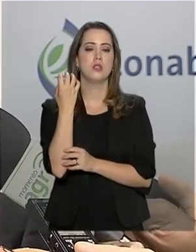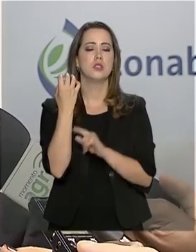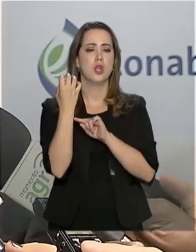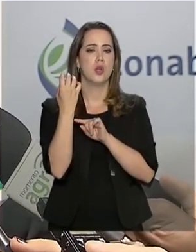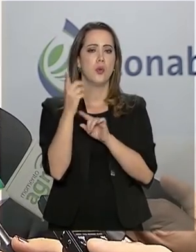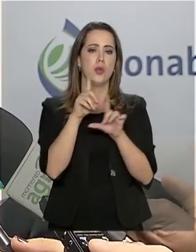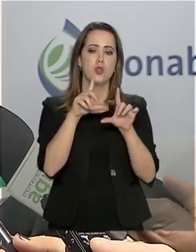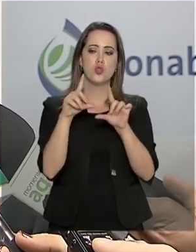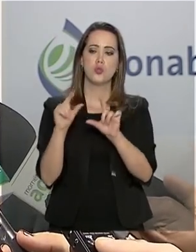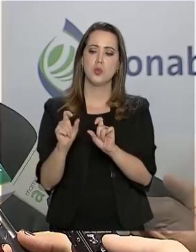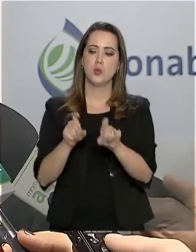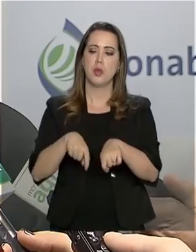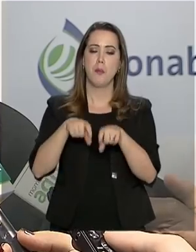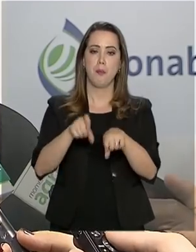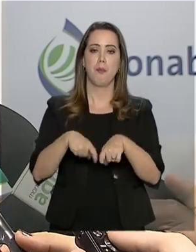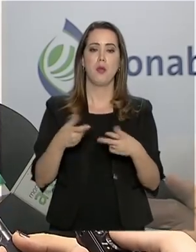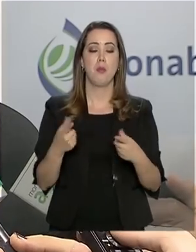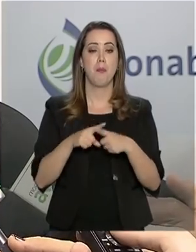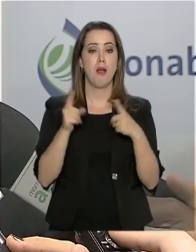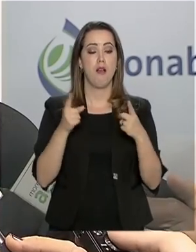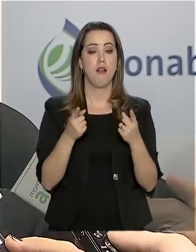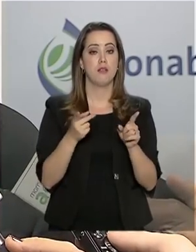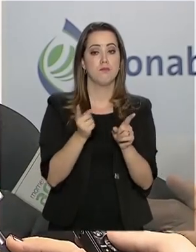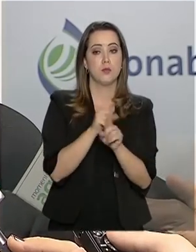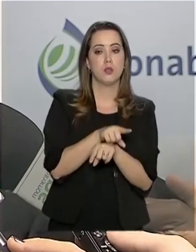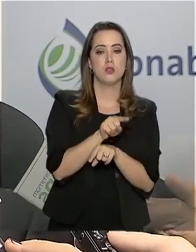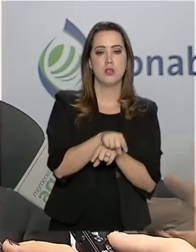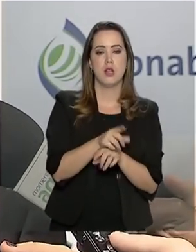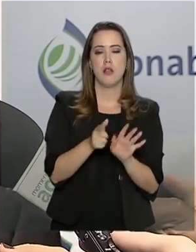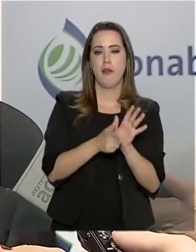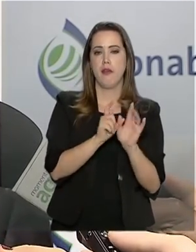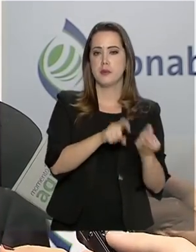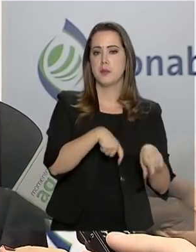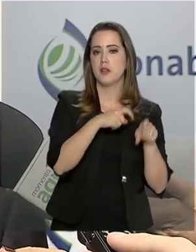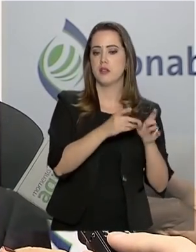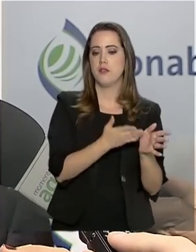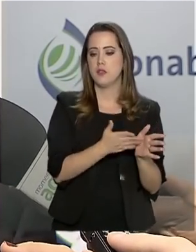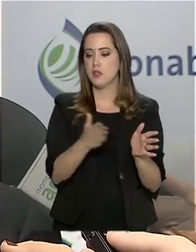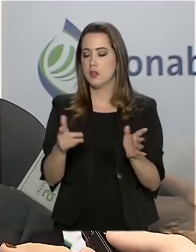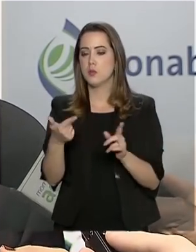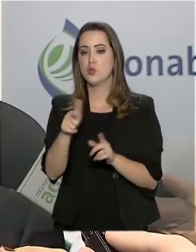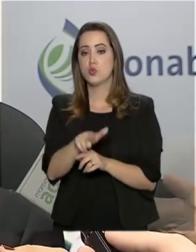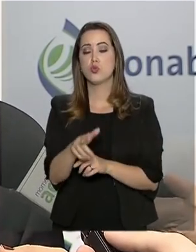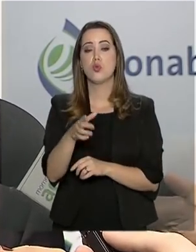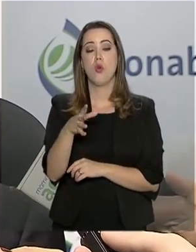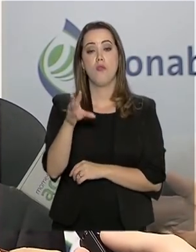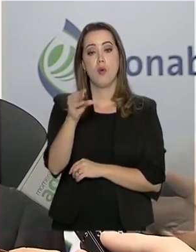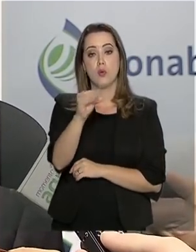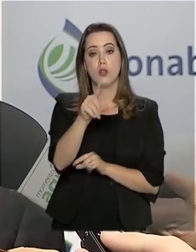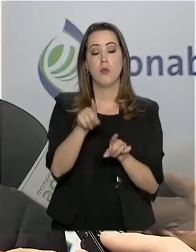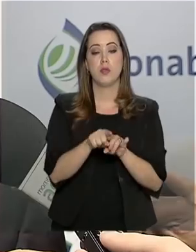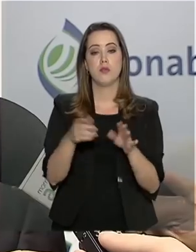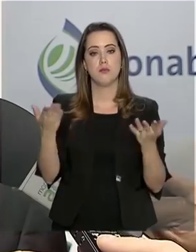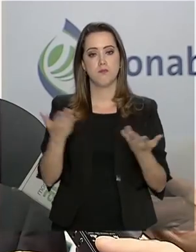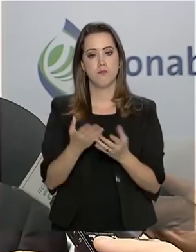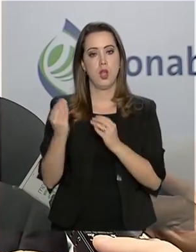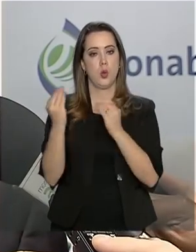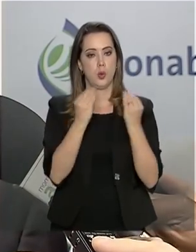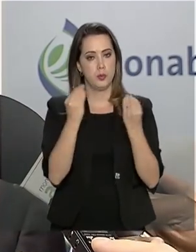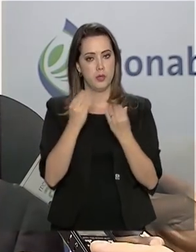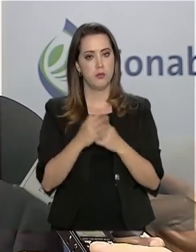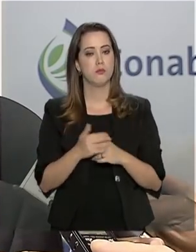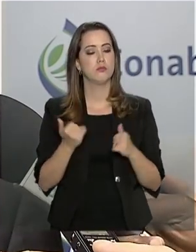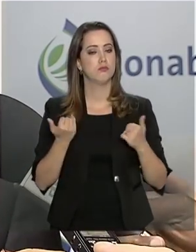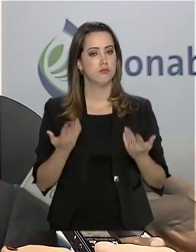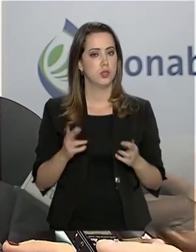causa o decréscimo na produtividade. Por outro lado, como foi plantada muito cedo, houve espaço para se plantar algodão e agora está se plantando milho.